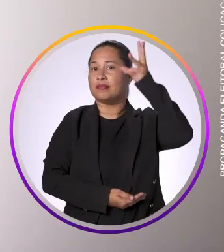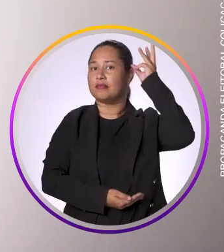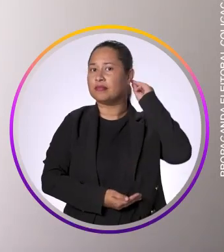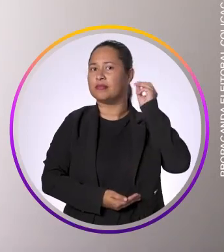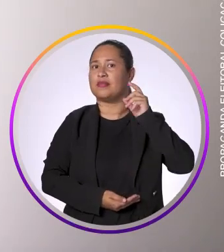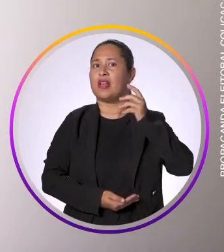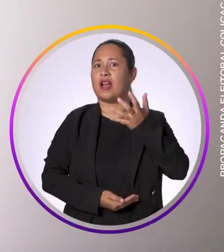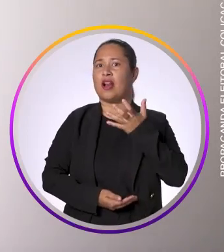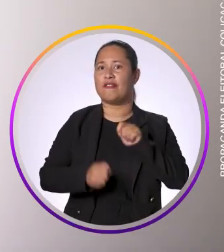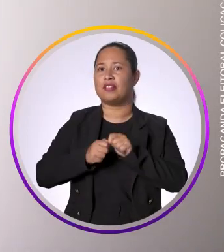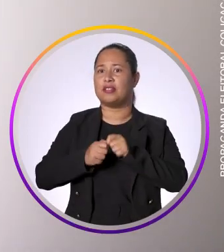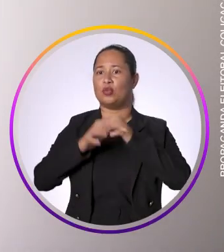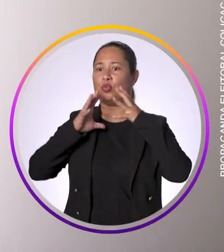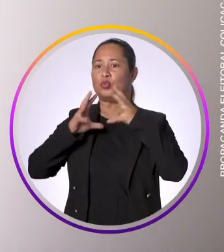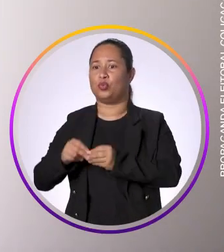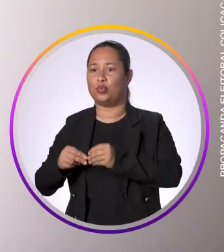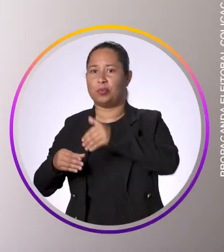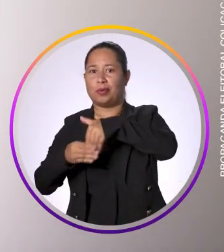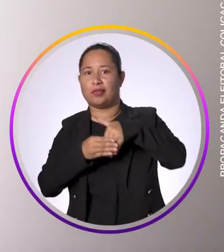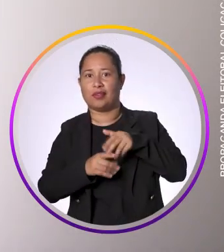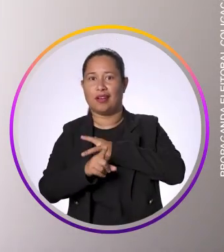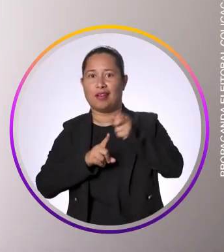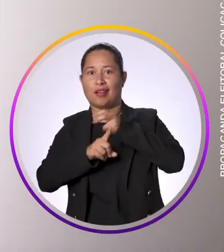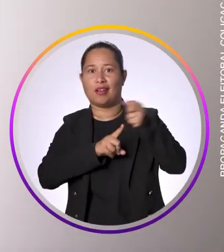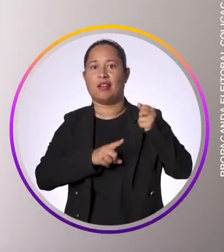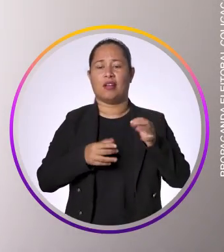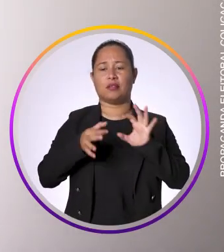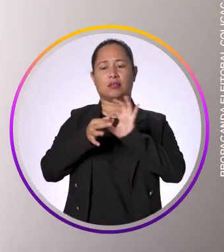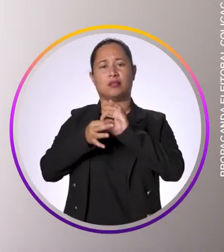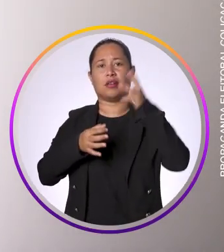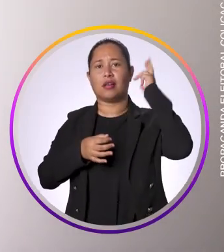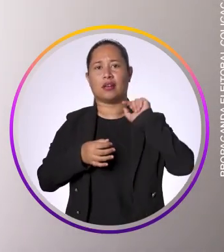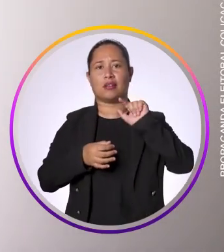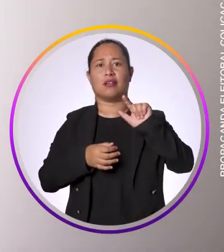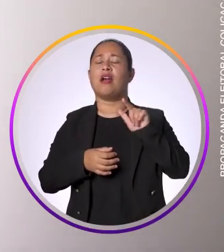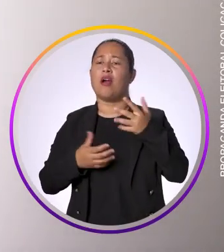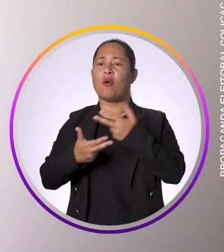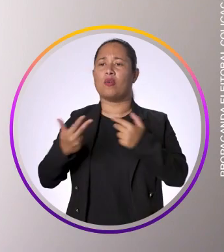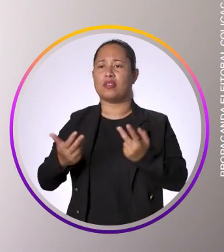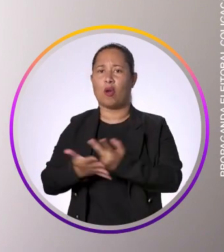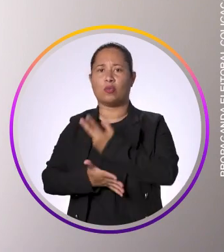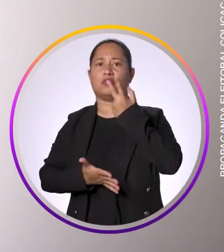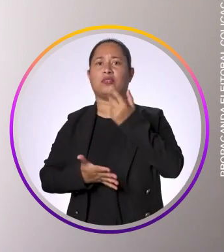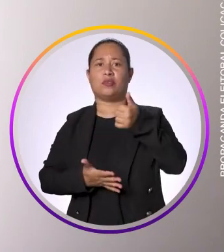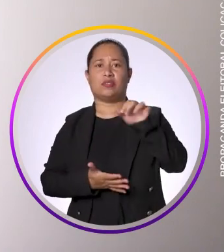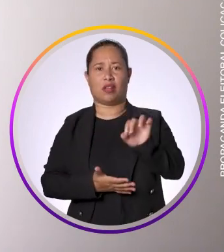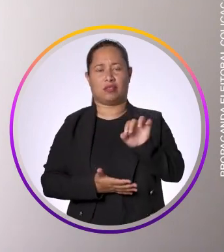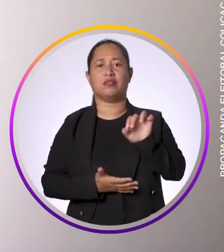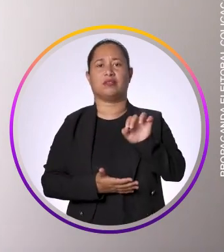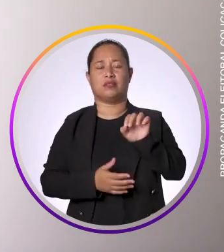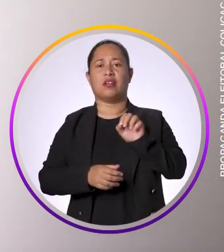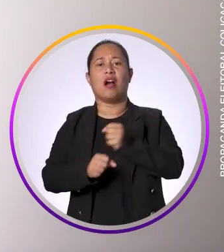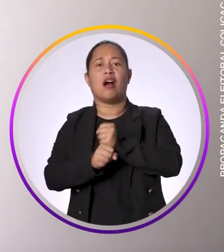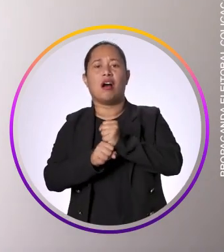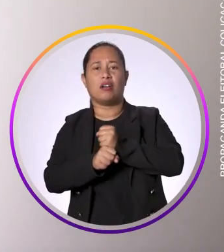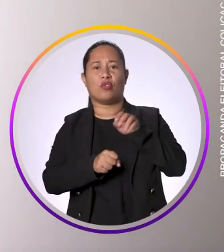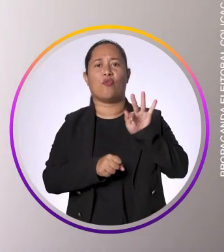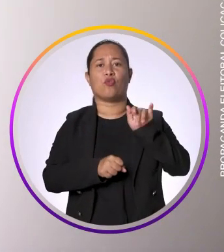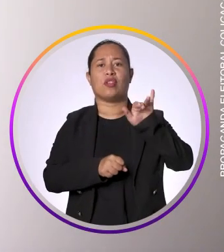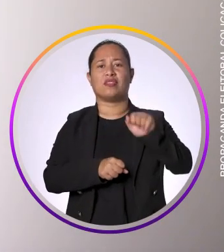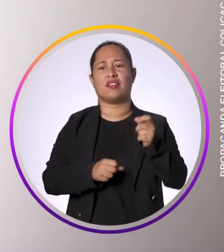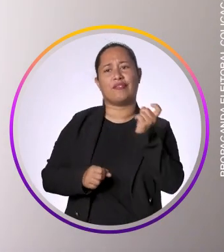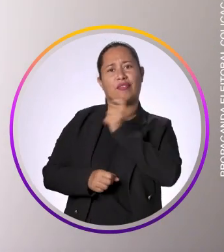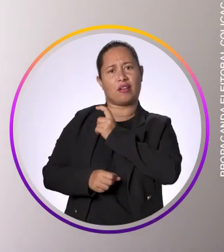Marília Rá está num modo vale-tudo eleitoral. Ela tenta associar Raquel a uma tragédia que ocorreu há 10 anos na FUNASE.